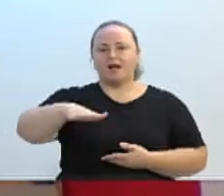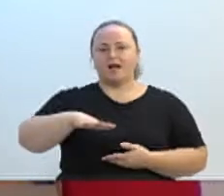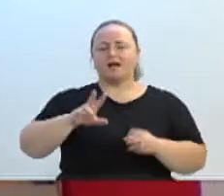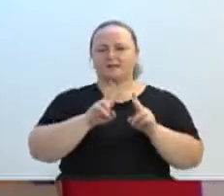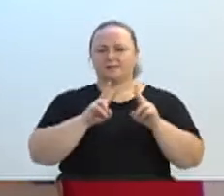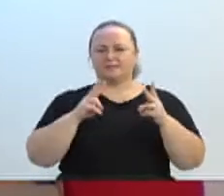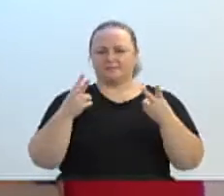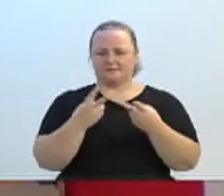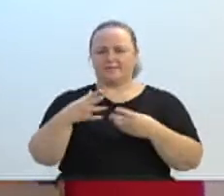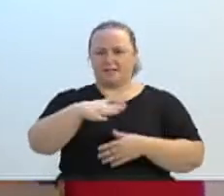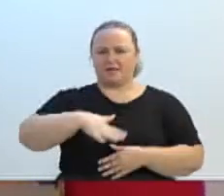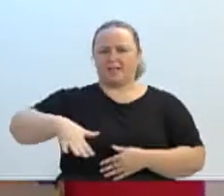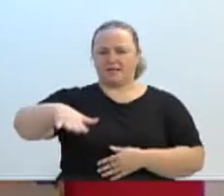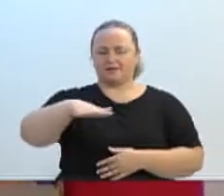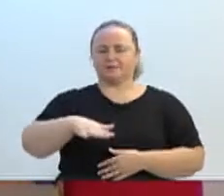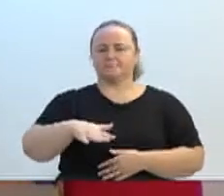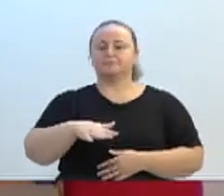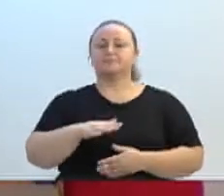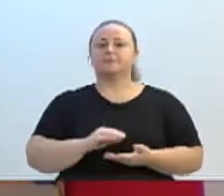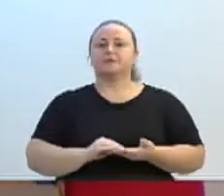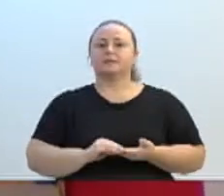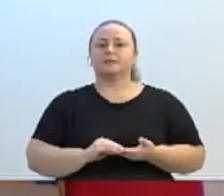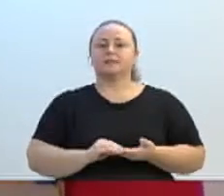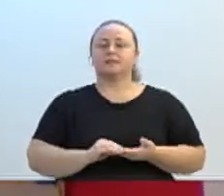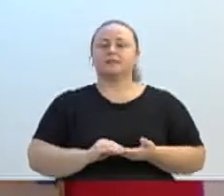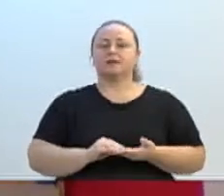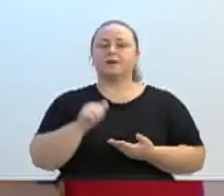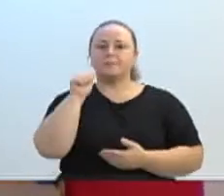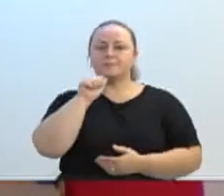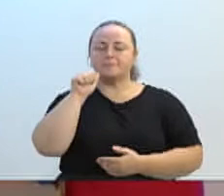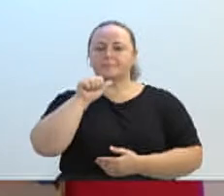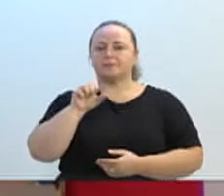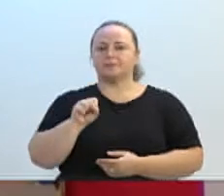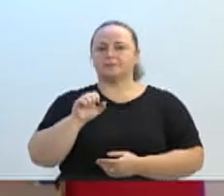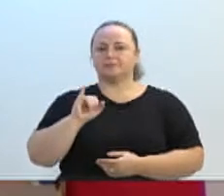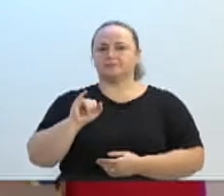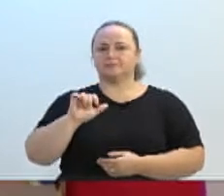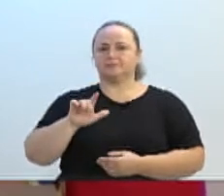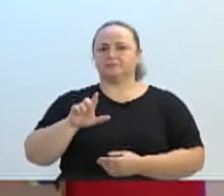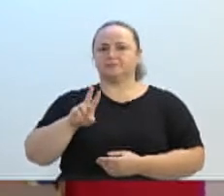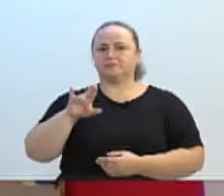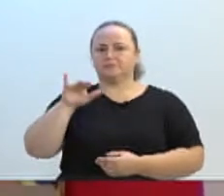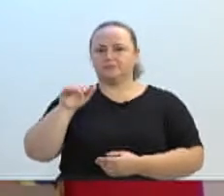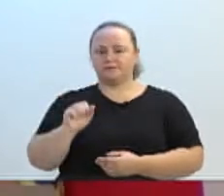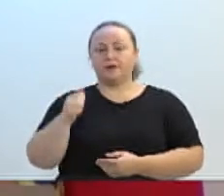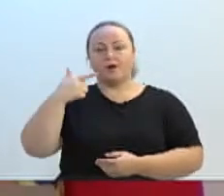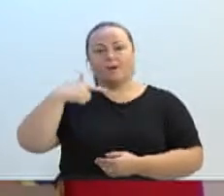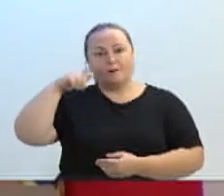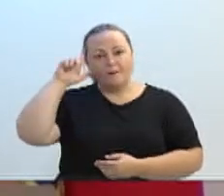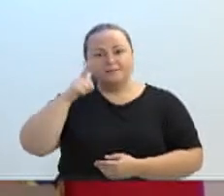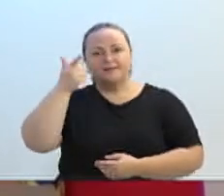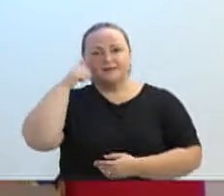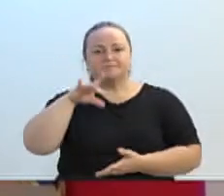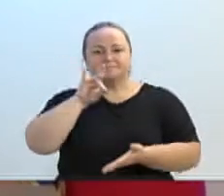feito através da Silvia, se puder colocar de chaparada, a academia foi instalada ontem lá,